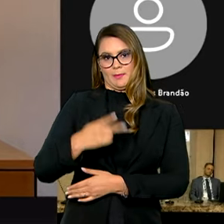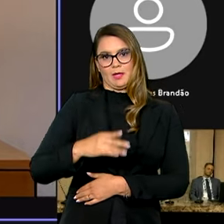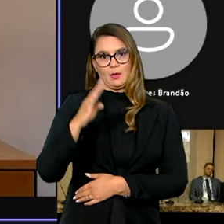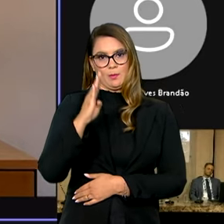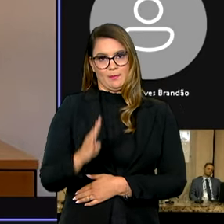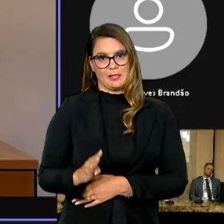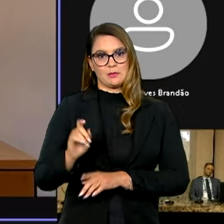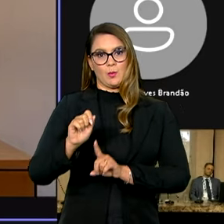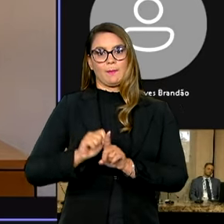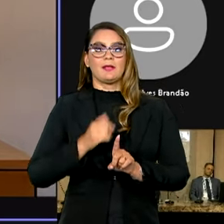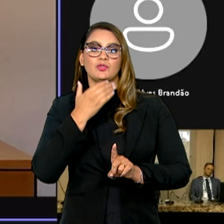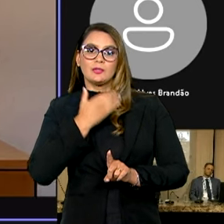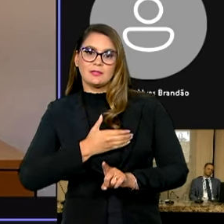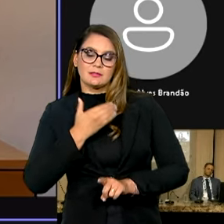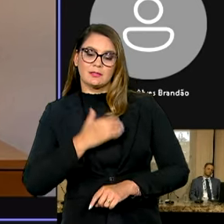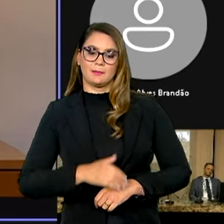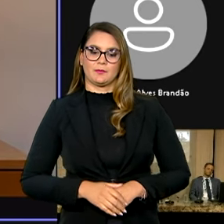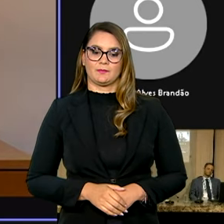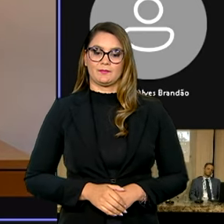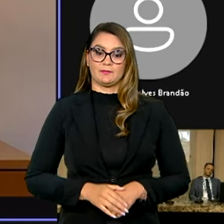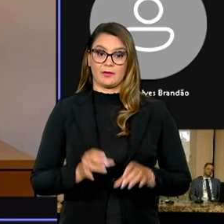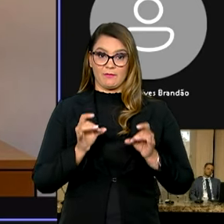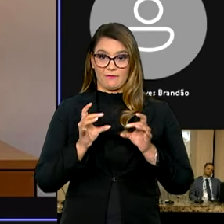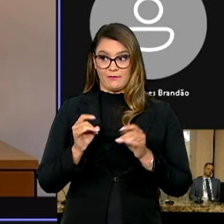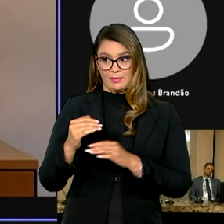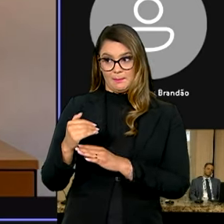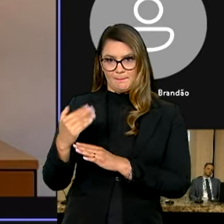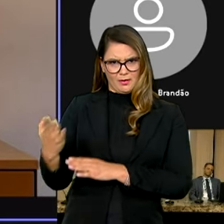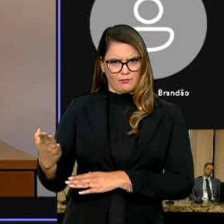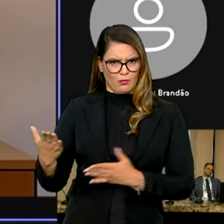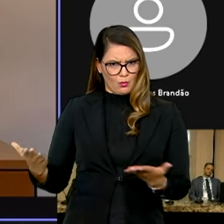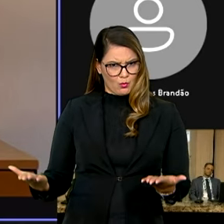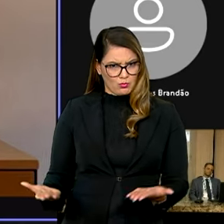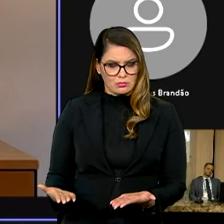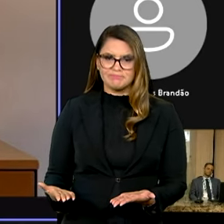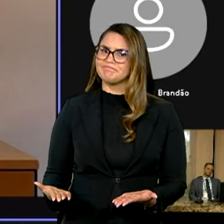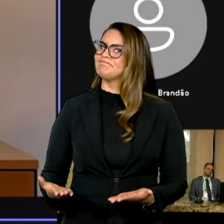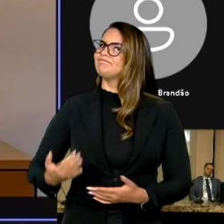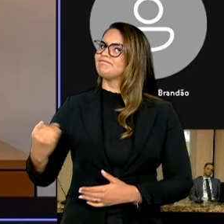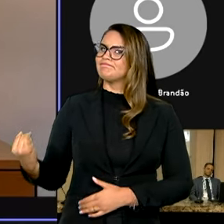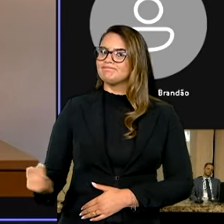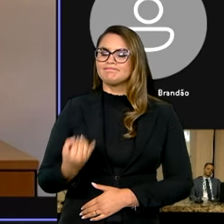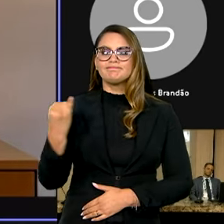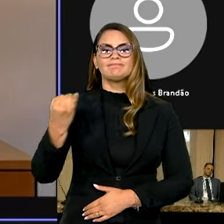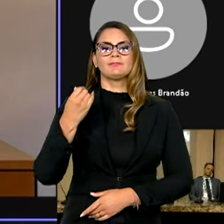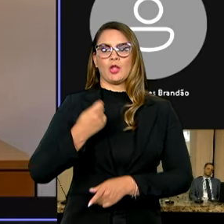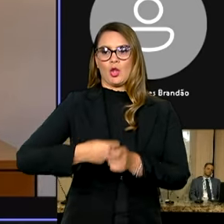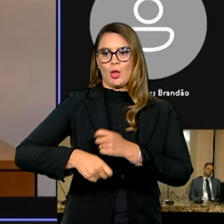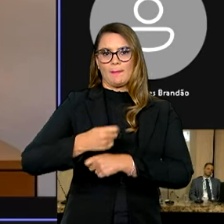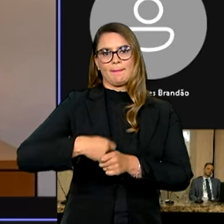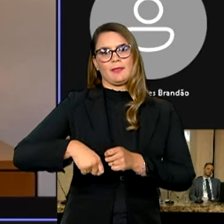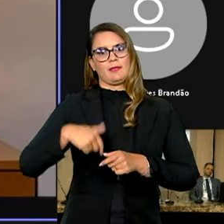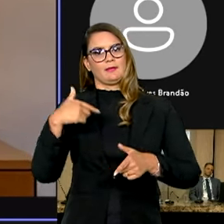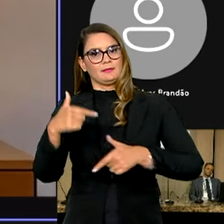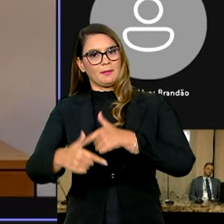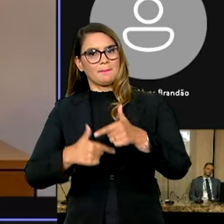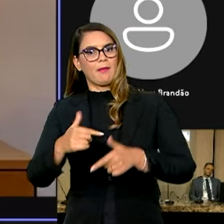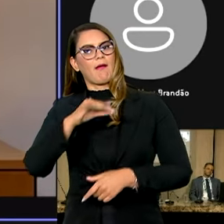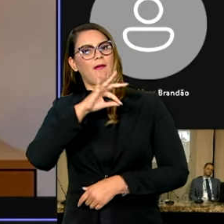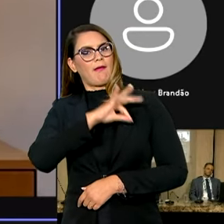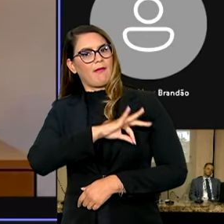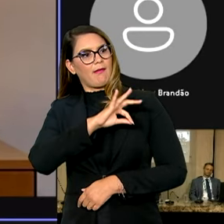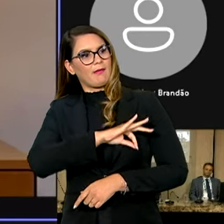O comércio exterior hoje é fundamental para a economia, para o emprego, para a renda, para